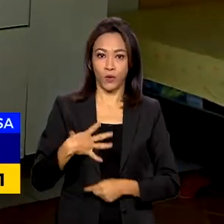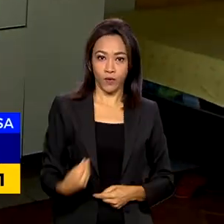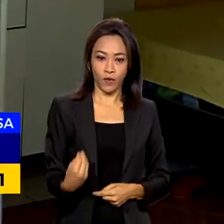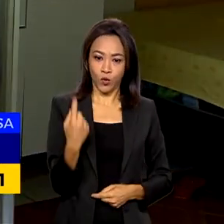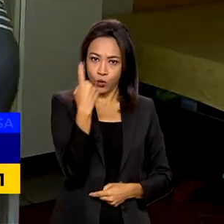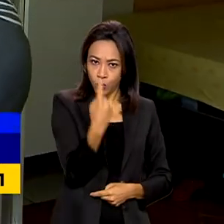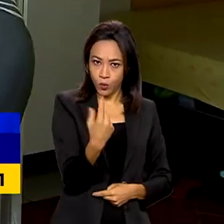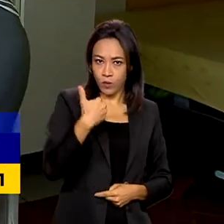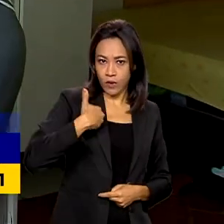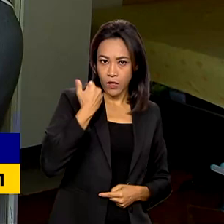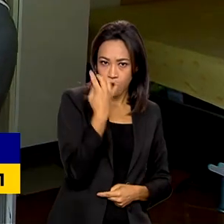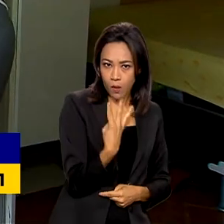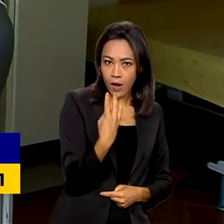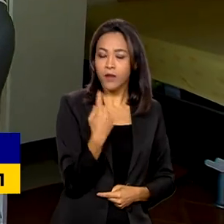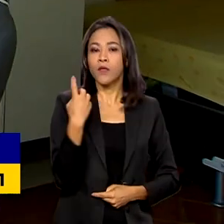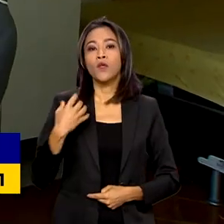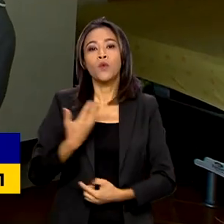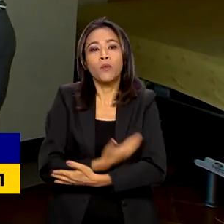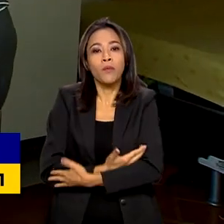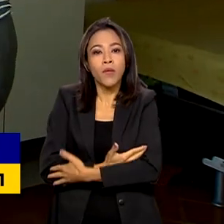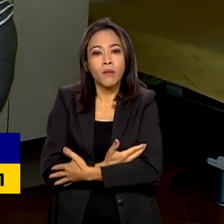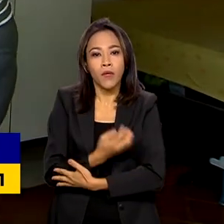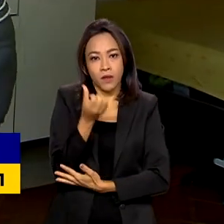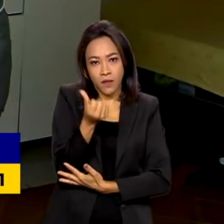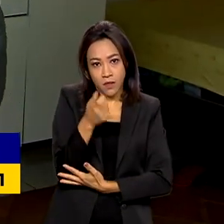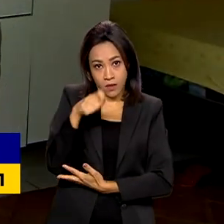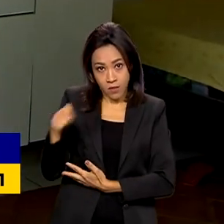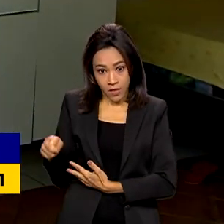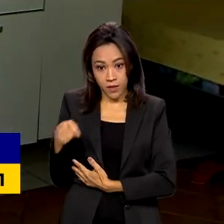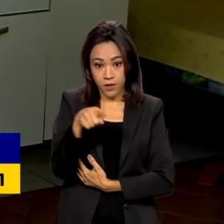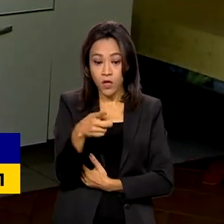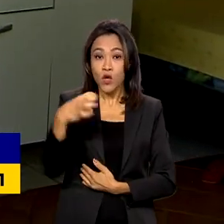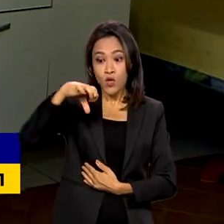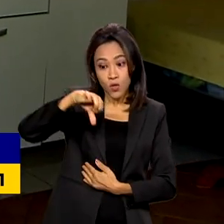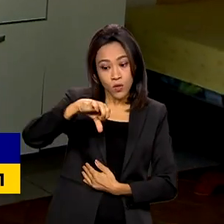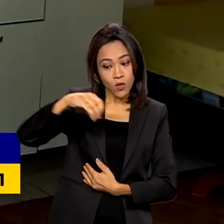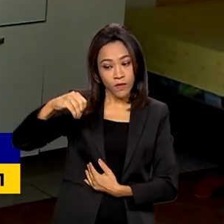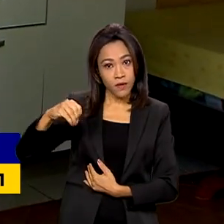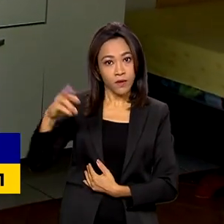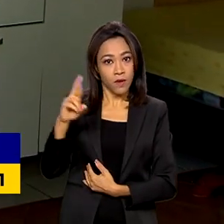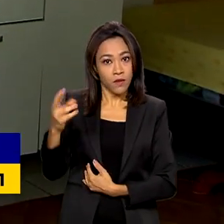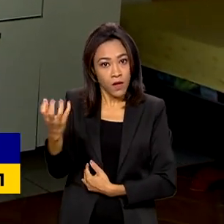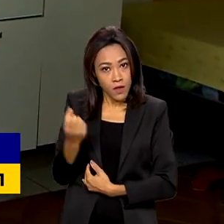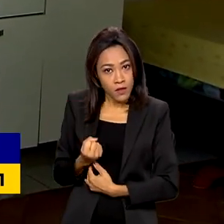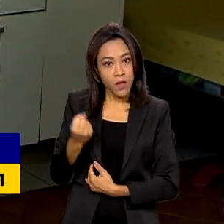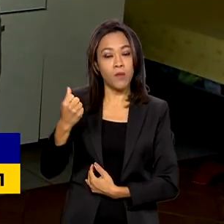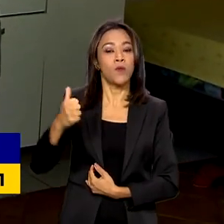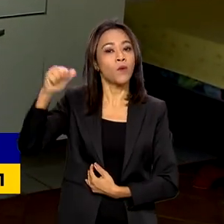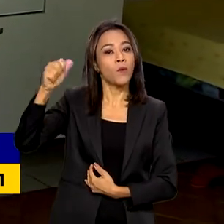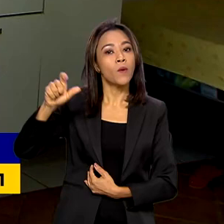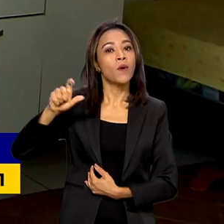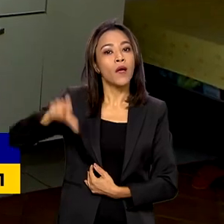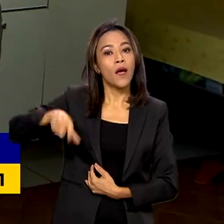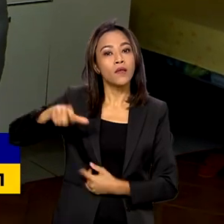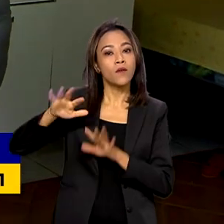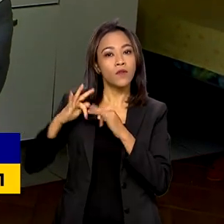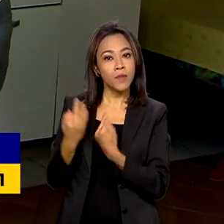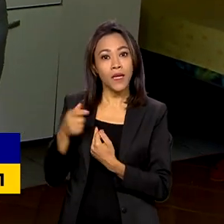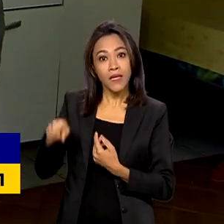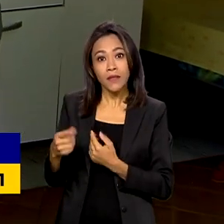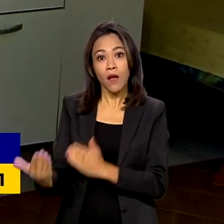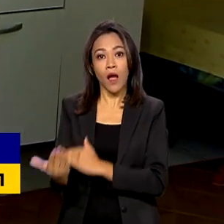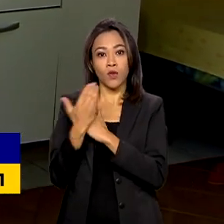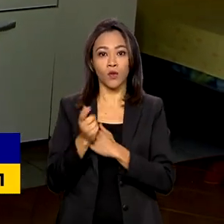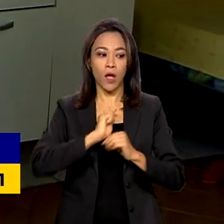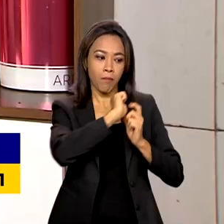um de quatro anos e um bebê de seis meses. Os 900 reais que ela recebe do Bolsa Família são fundamentais para pagar